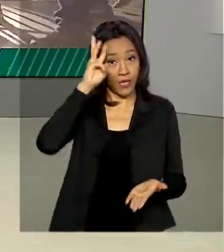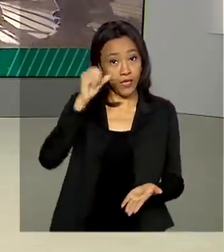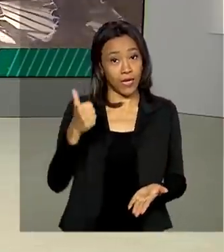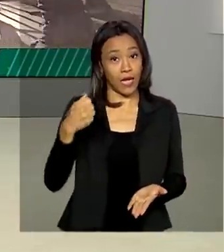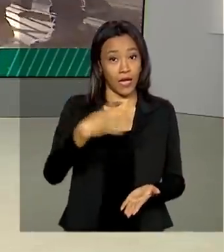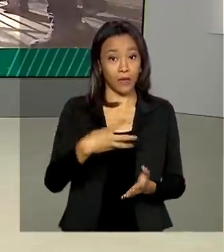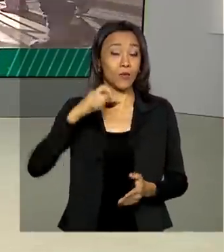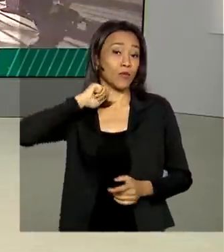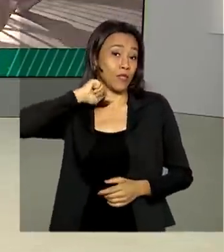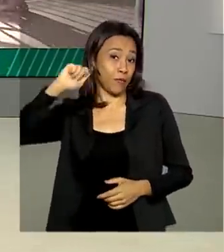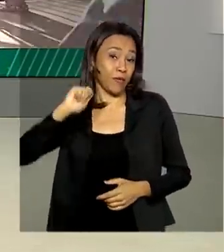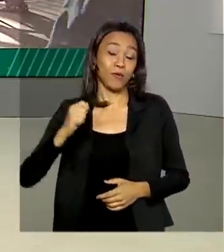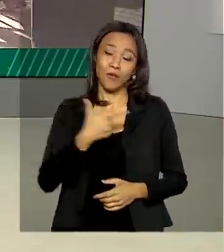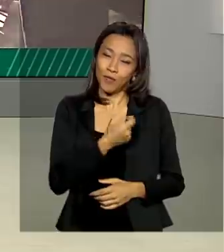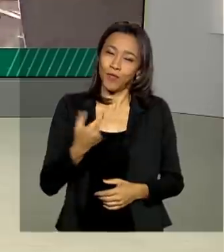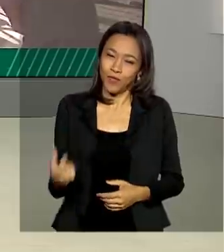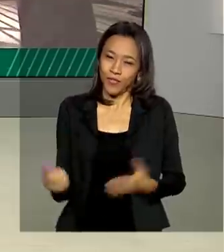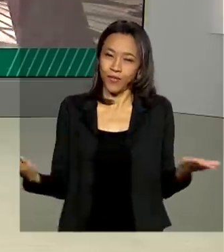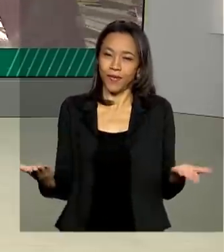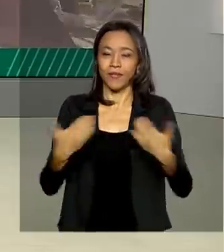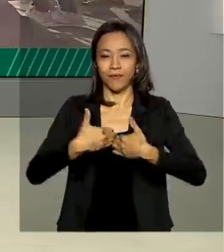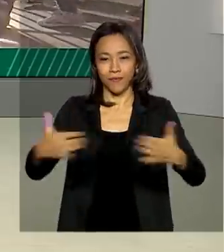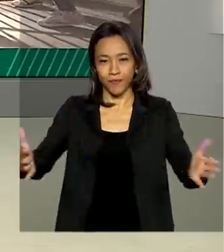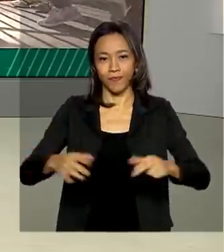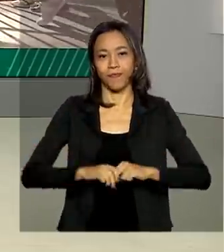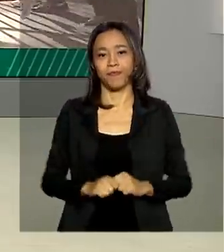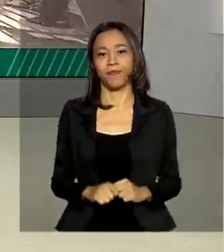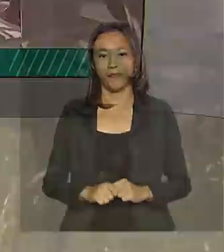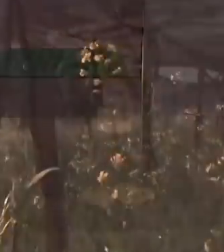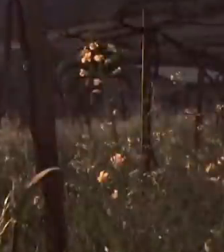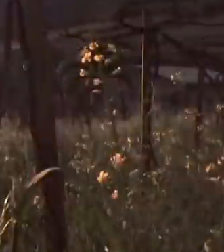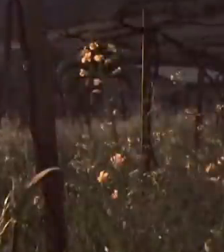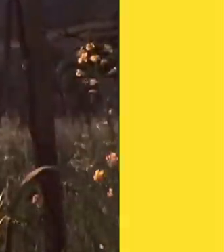abril de 2020. O Brasil em Dia começa agora.